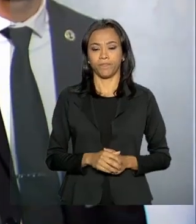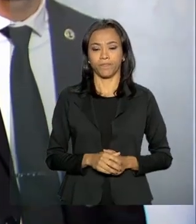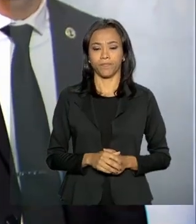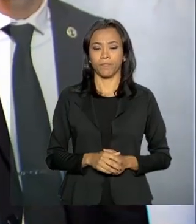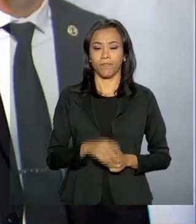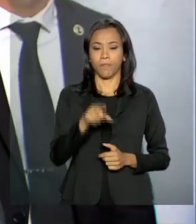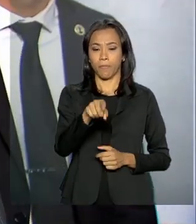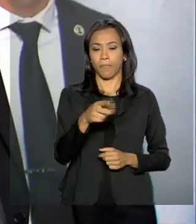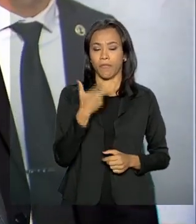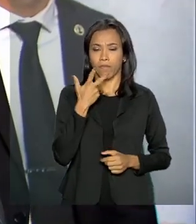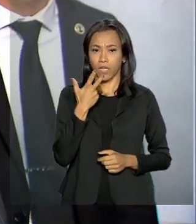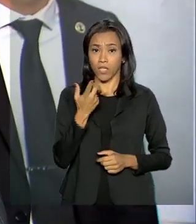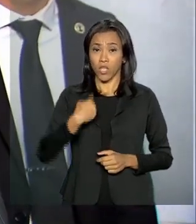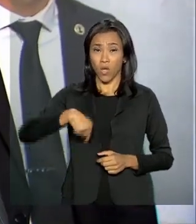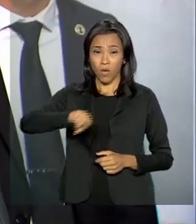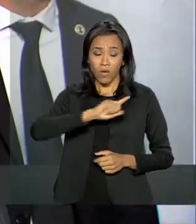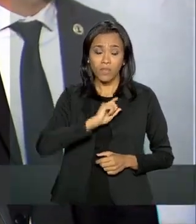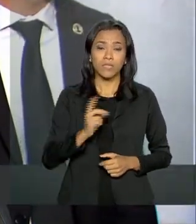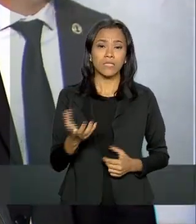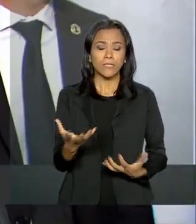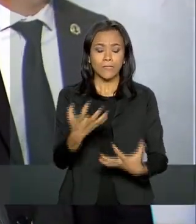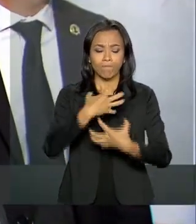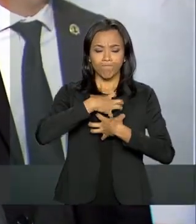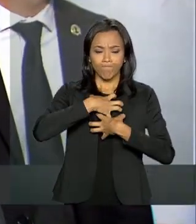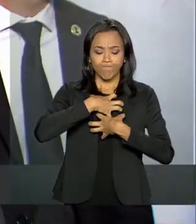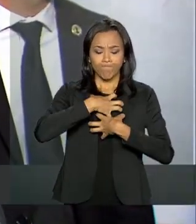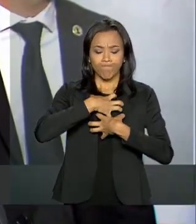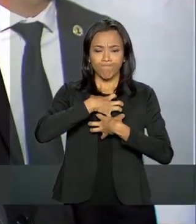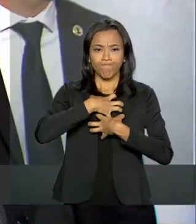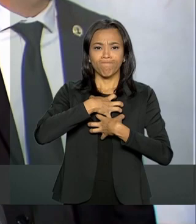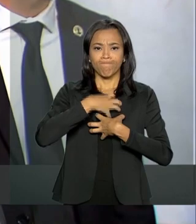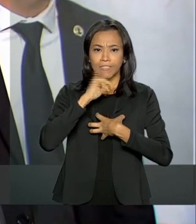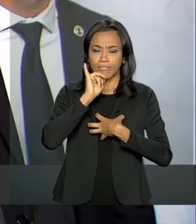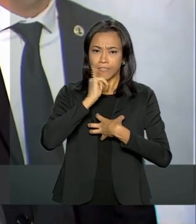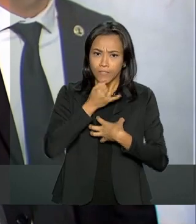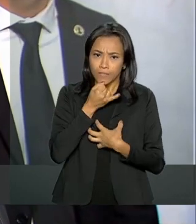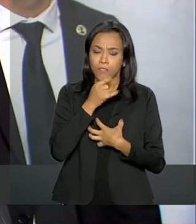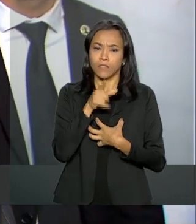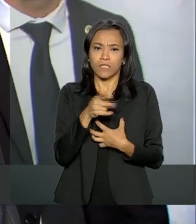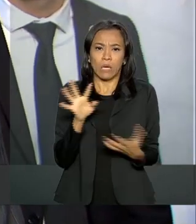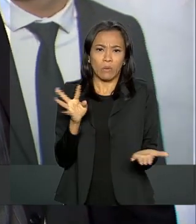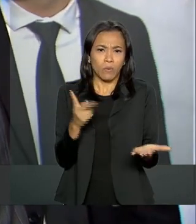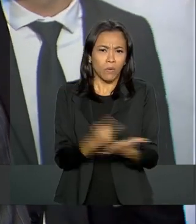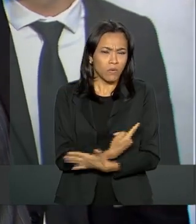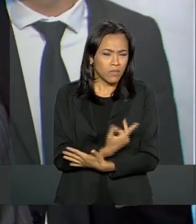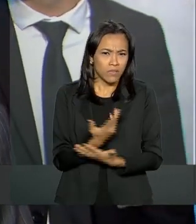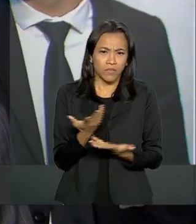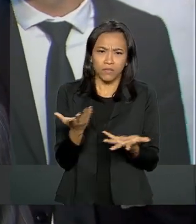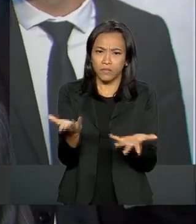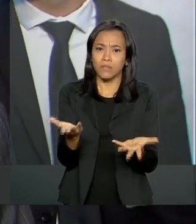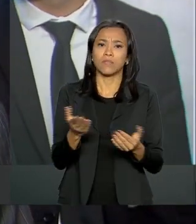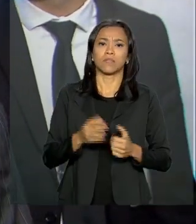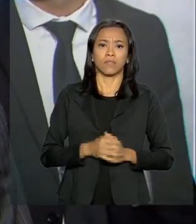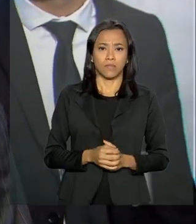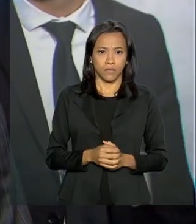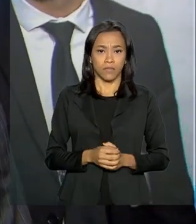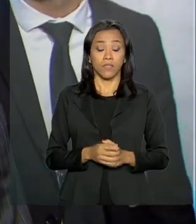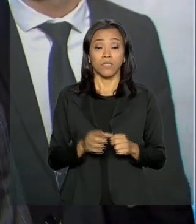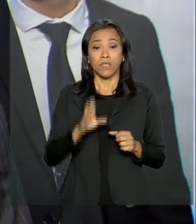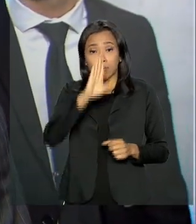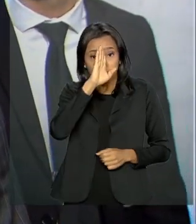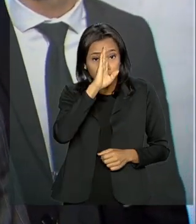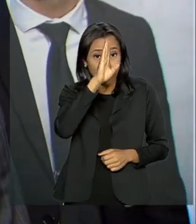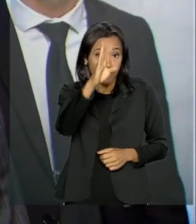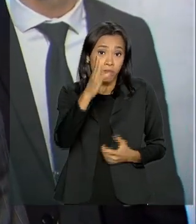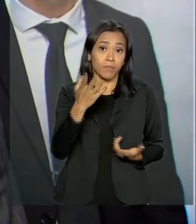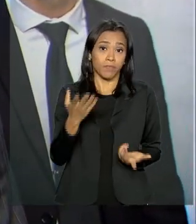Nós ficamos profundamente entristecidos toda vez que acontecem fatos dessa natureza e principalmente